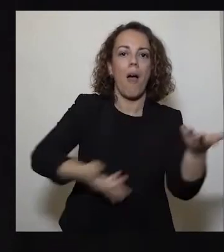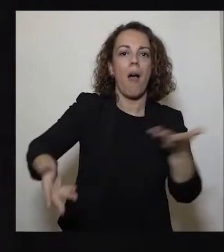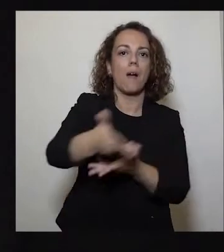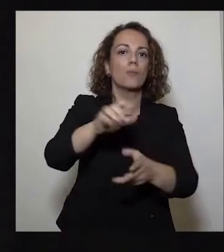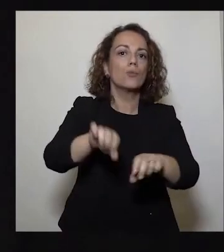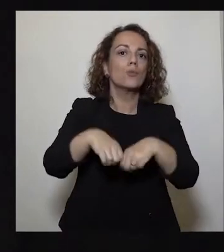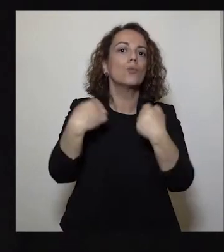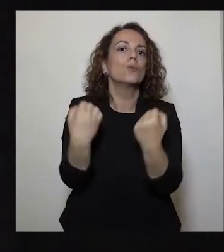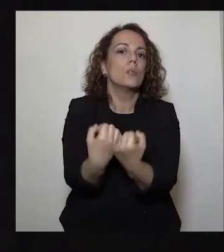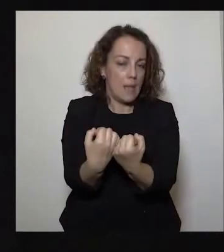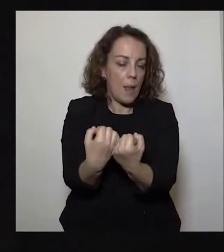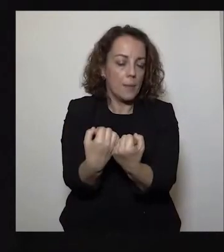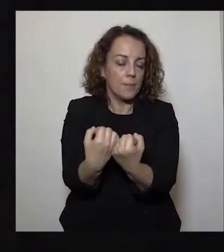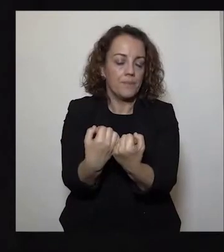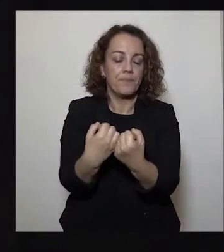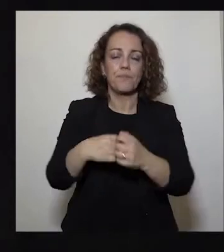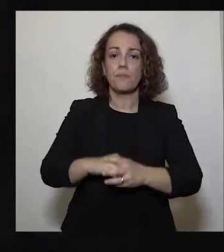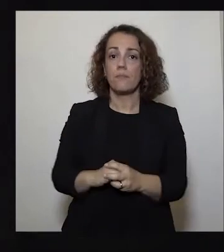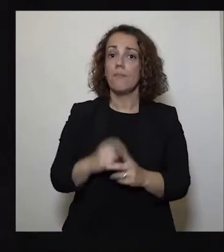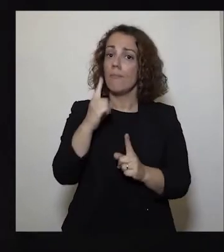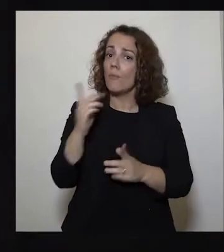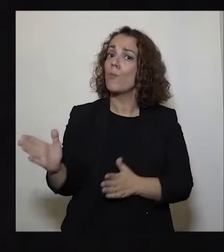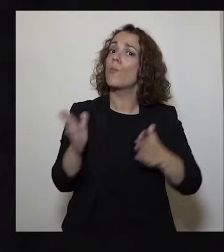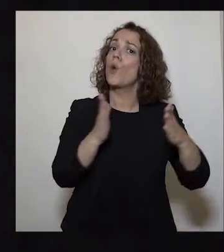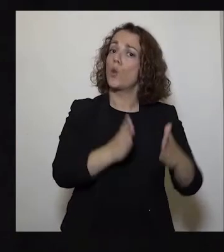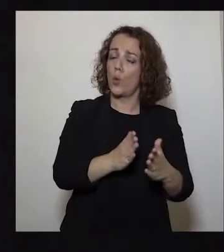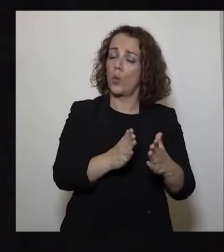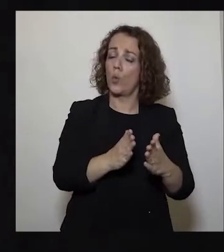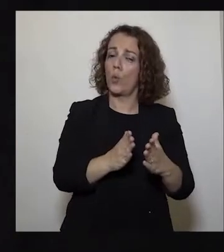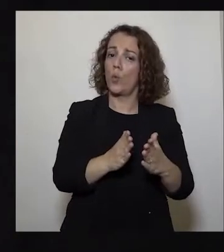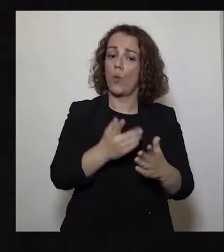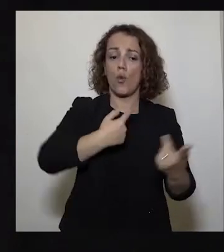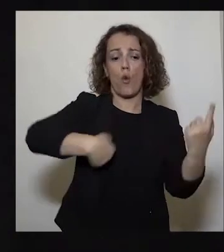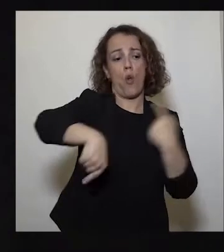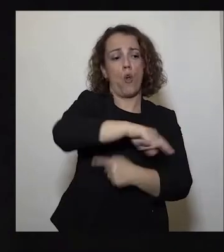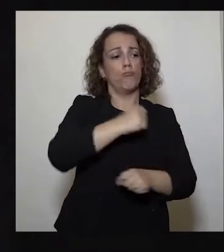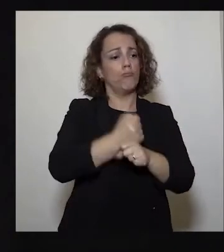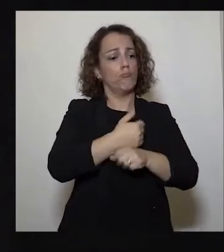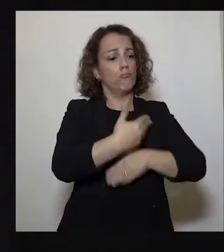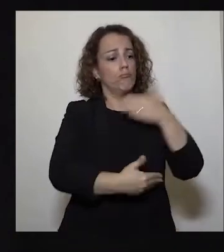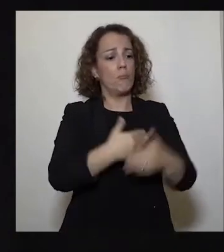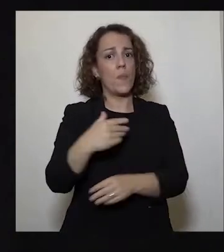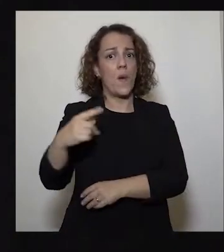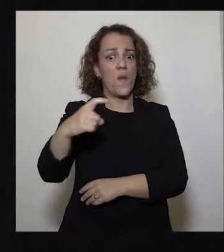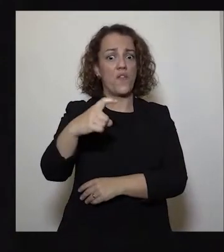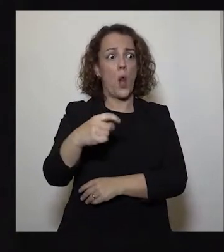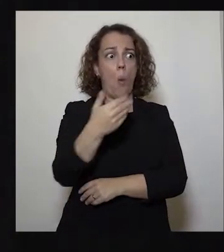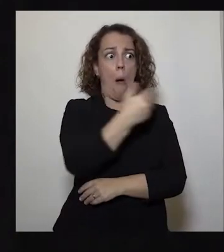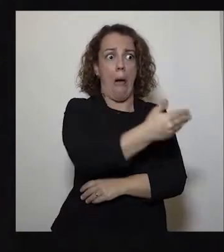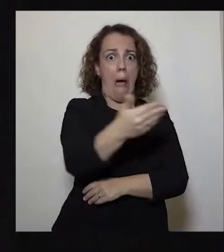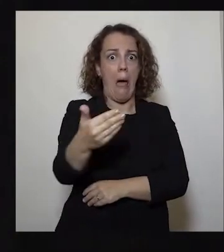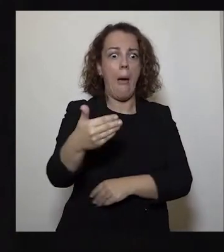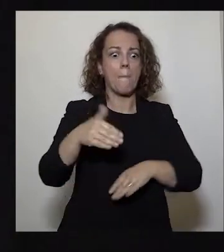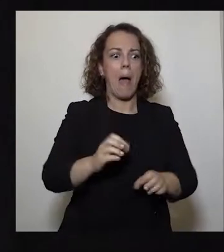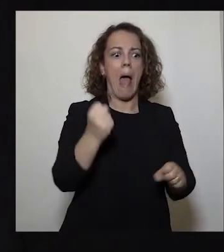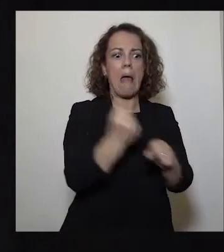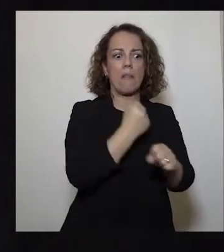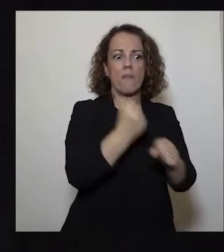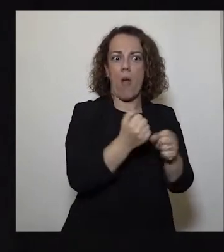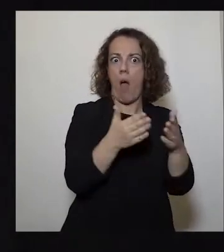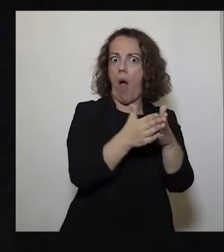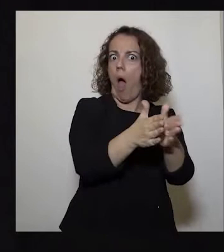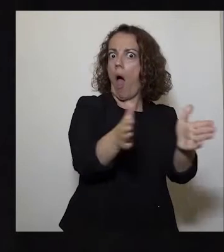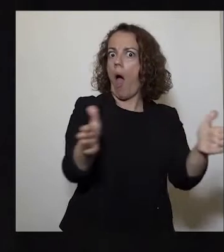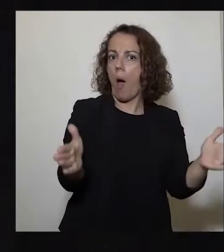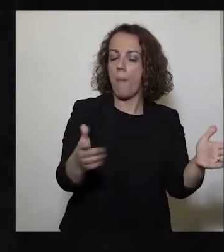Uma coisa é conviver com o vírus em atividade precavidamente aberta, sabendo